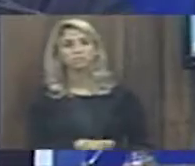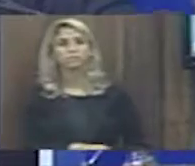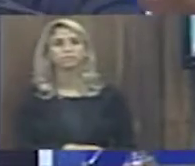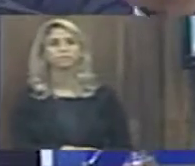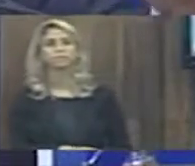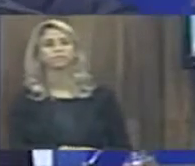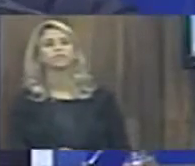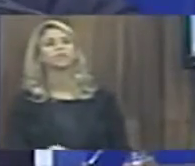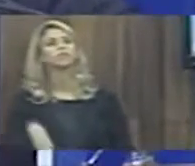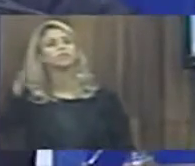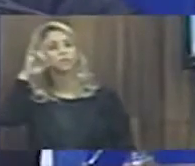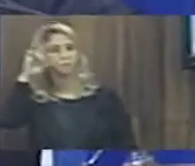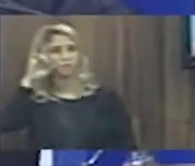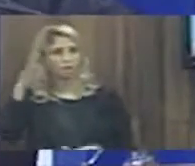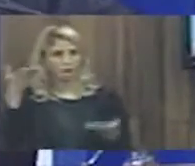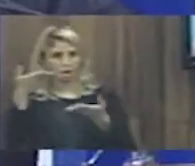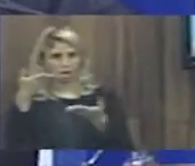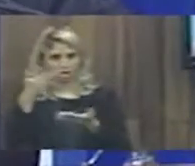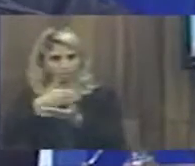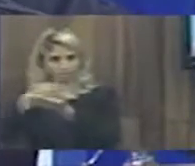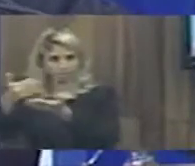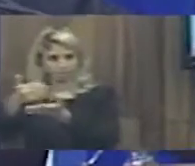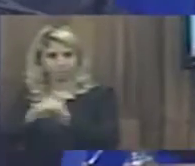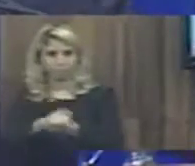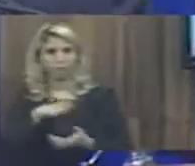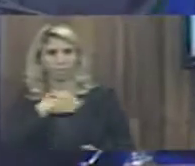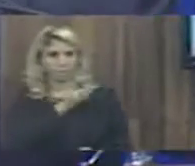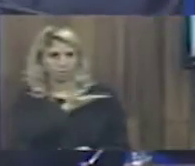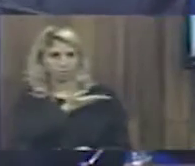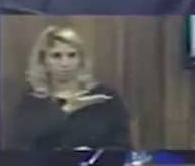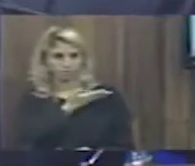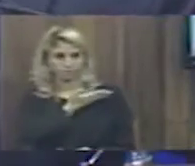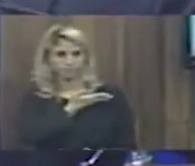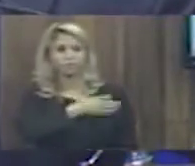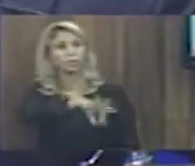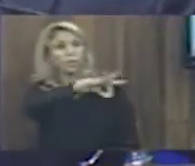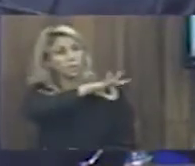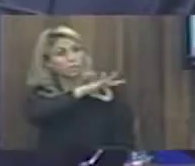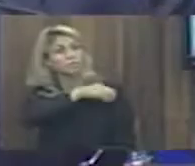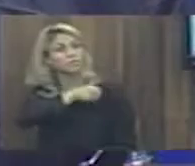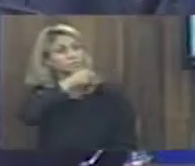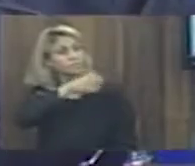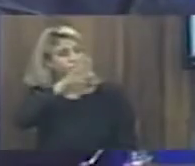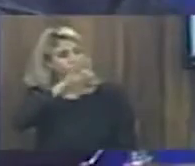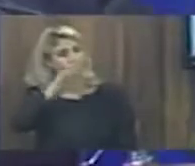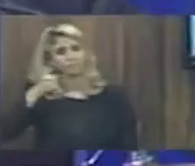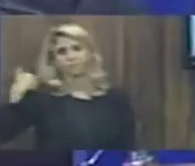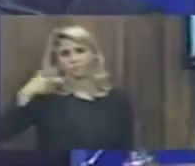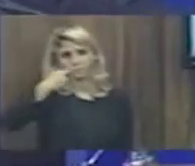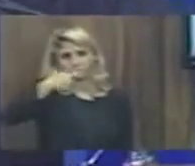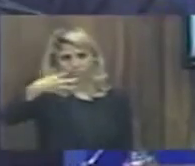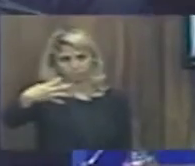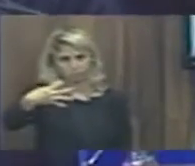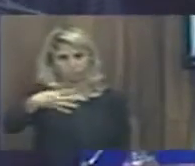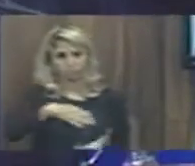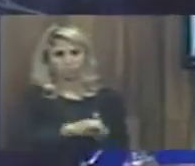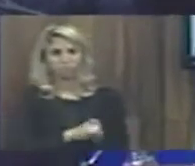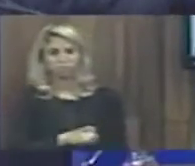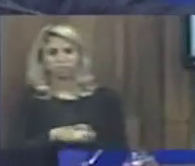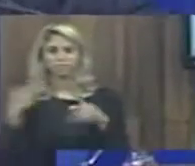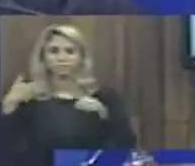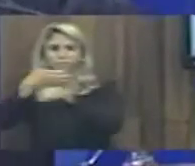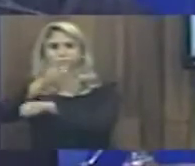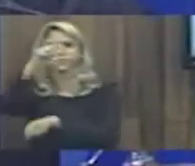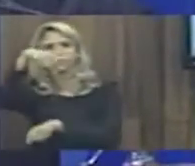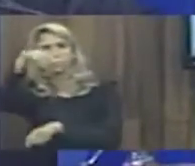Essa semana, Nenel, um amigo meu, Broinha, um policial antigo de Cabo Freire, ele tem 74 anos, ele foi para a UPA,